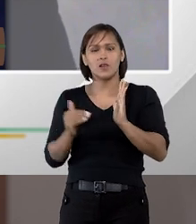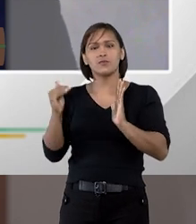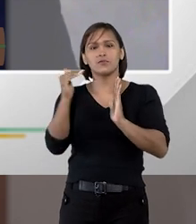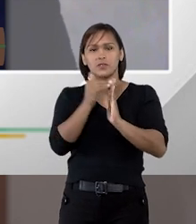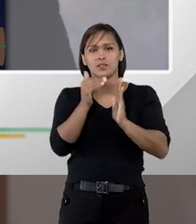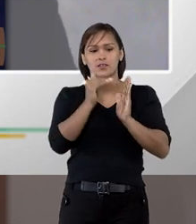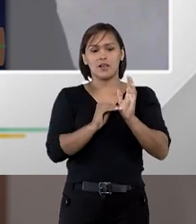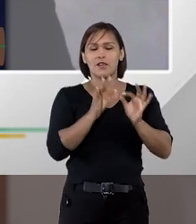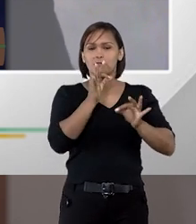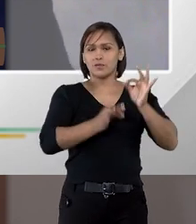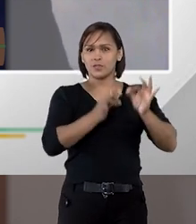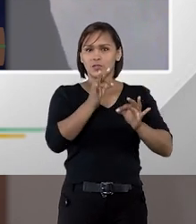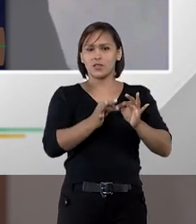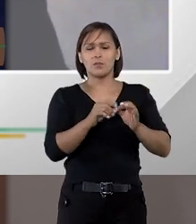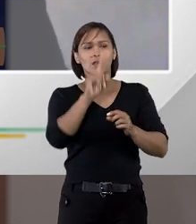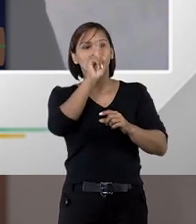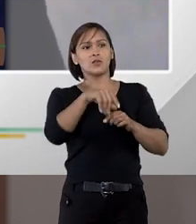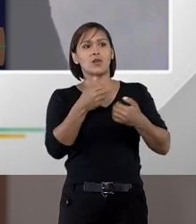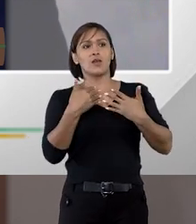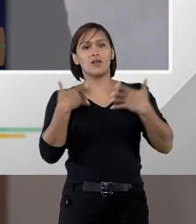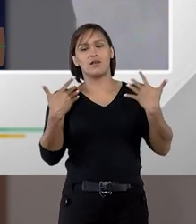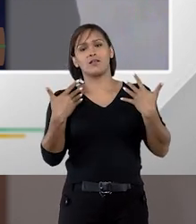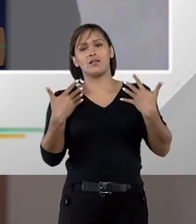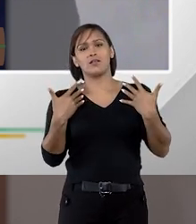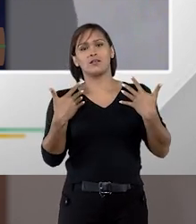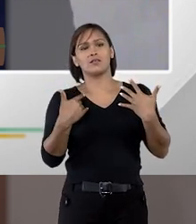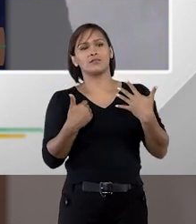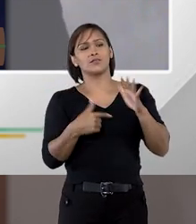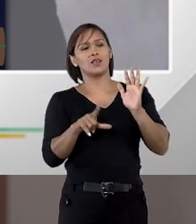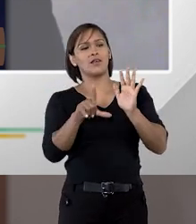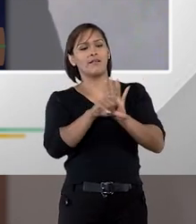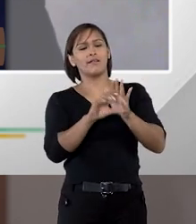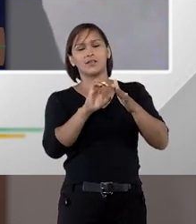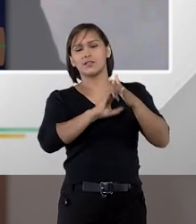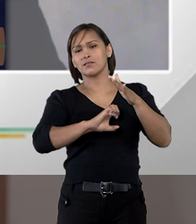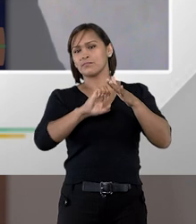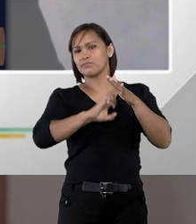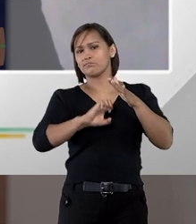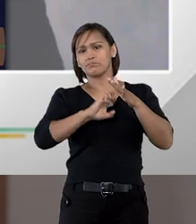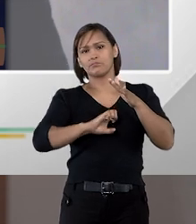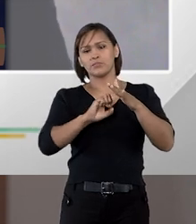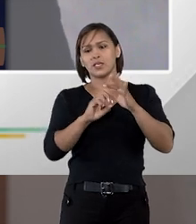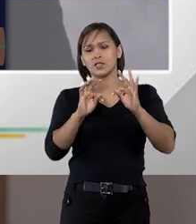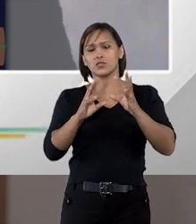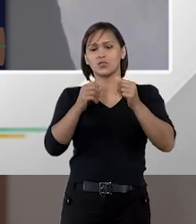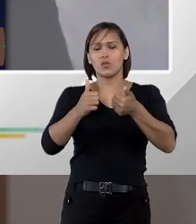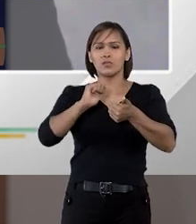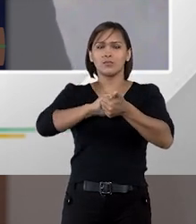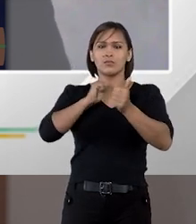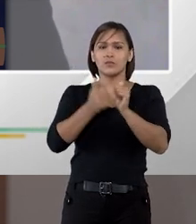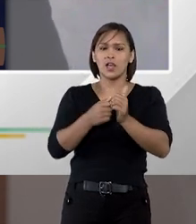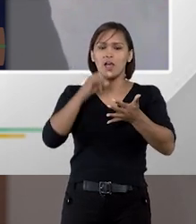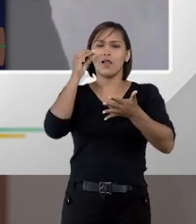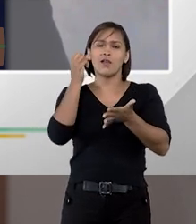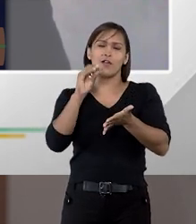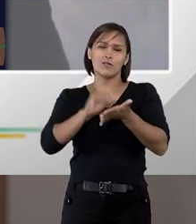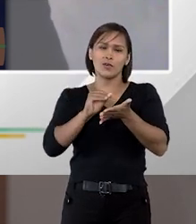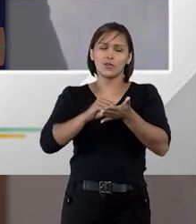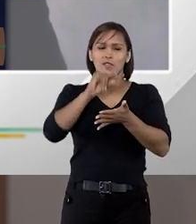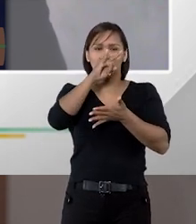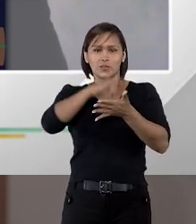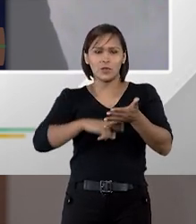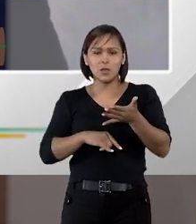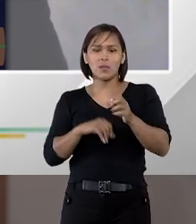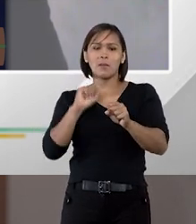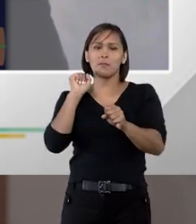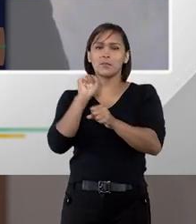avançava para a etapa de julgamento qual era a surpresa? Essas empresas eventualmente inabilitadas que ficaram ali